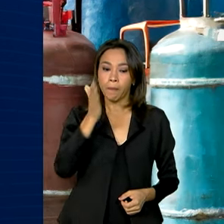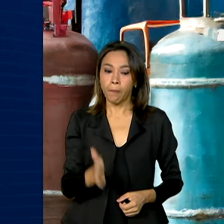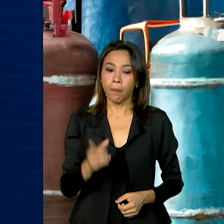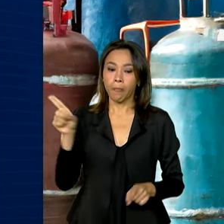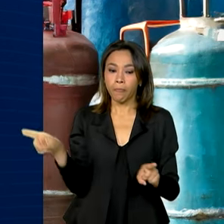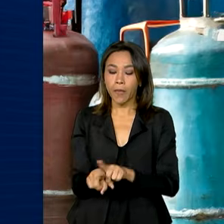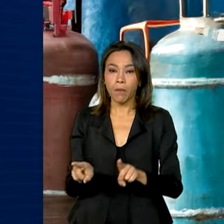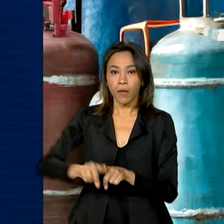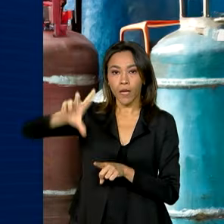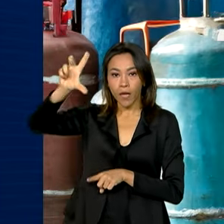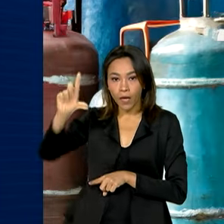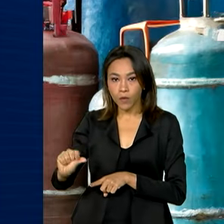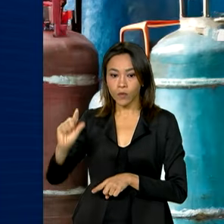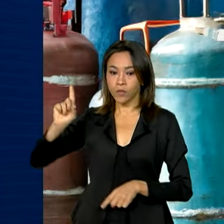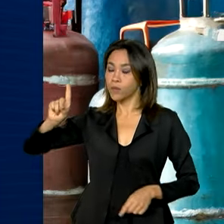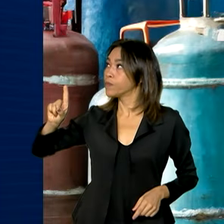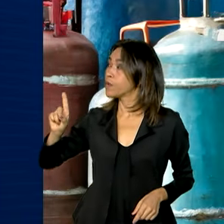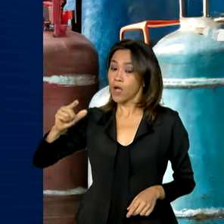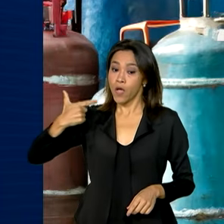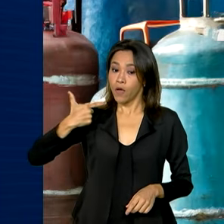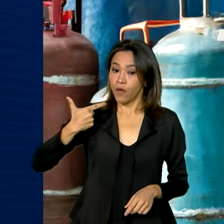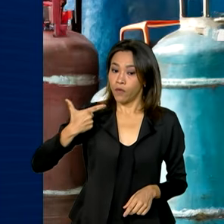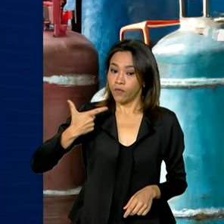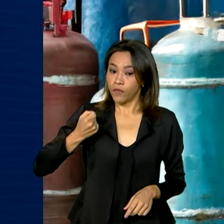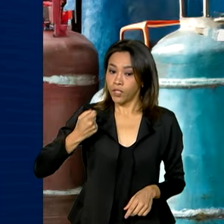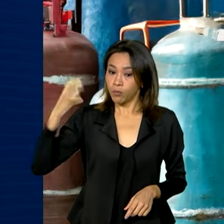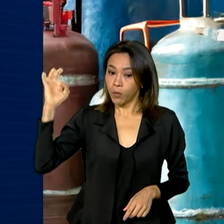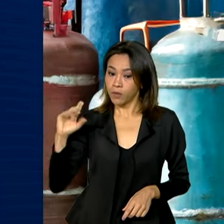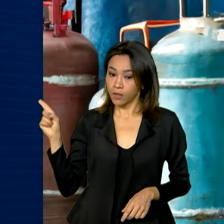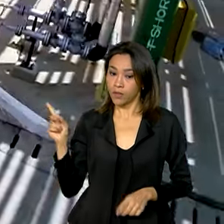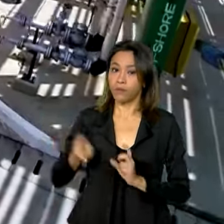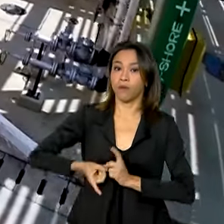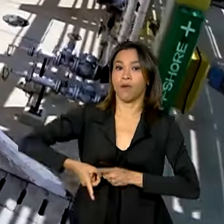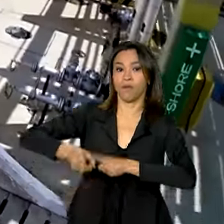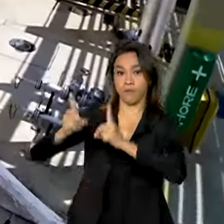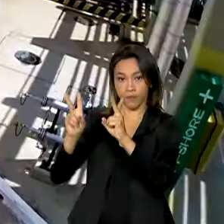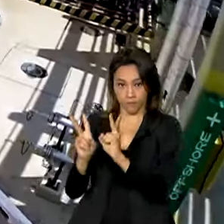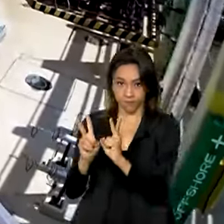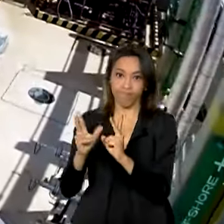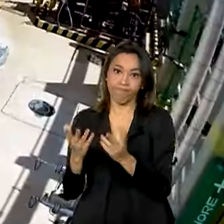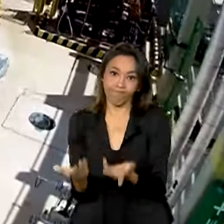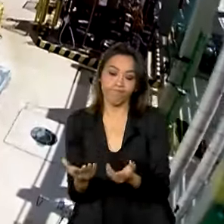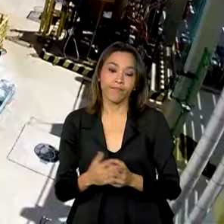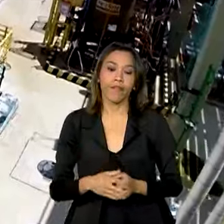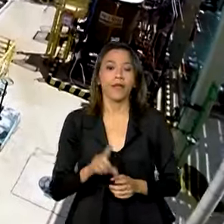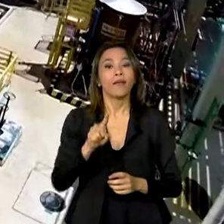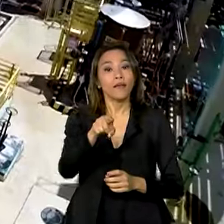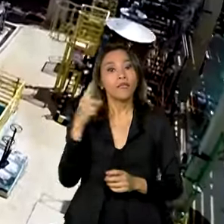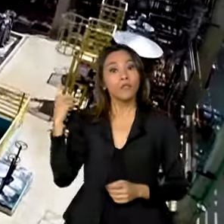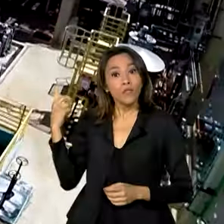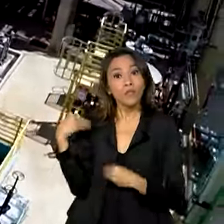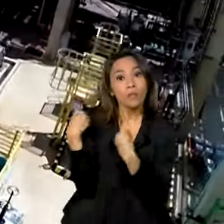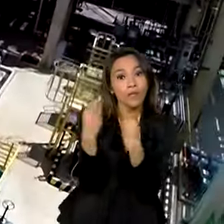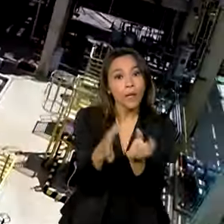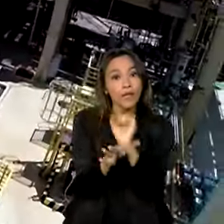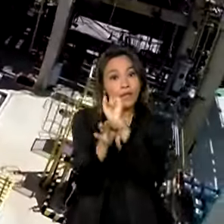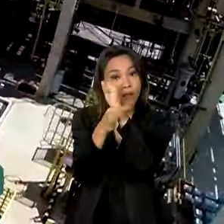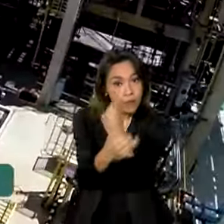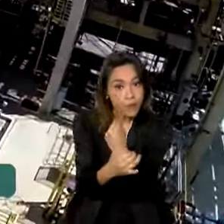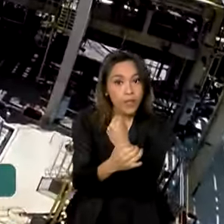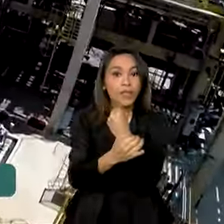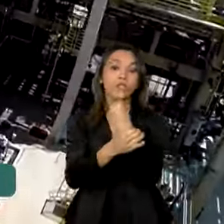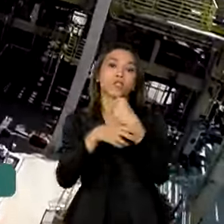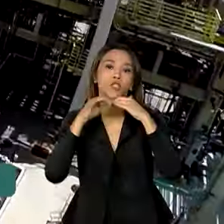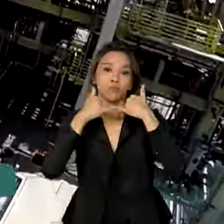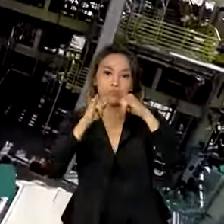diminuído em 20% as importações do produto. Além de trazer segurança energética, o gás natural